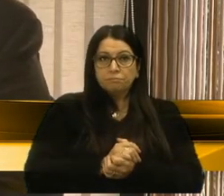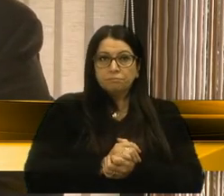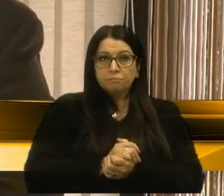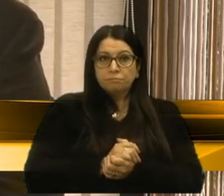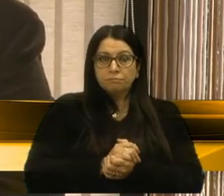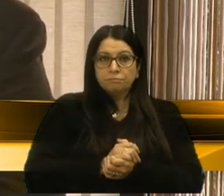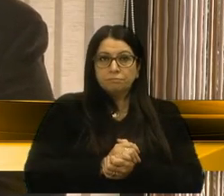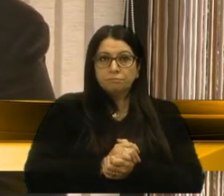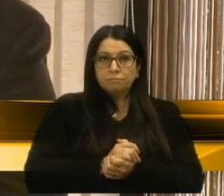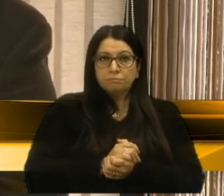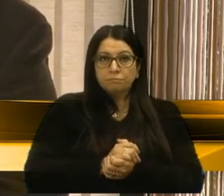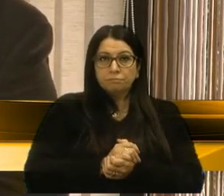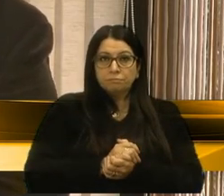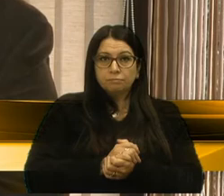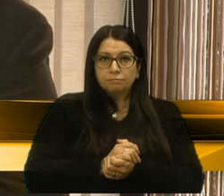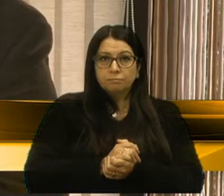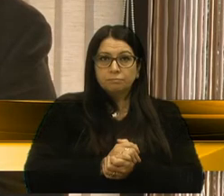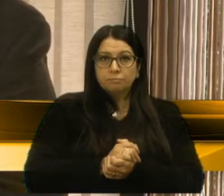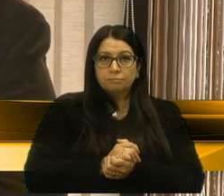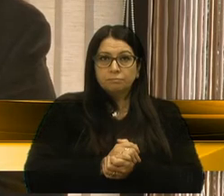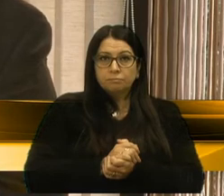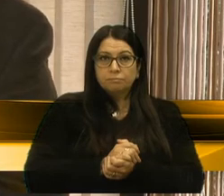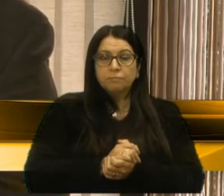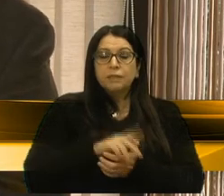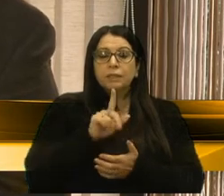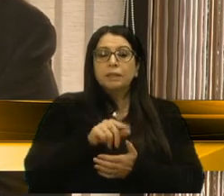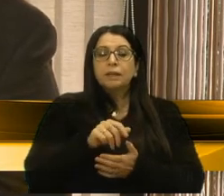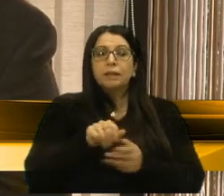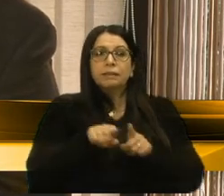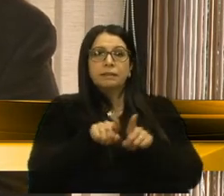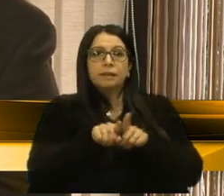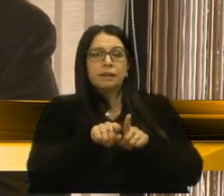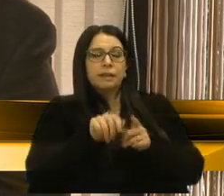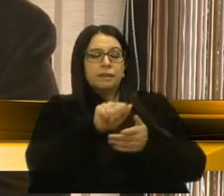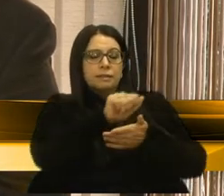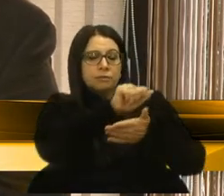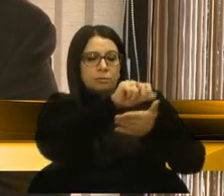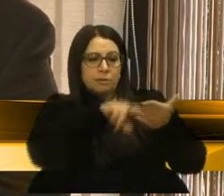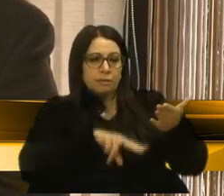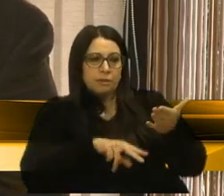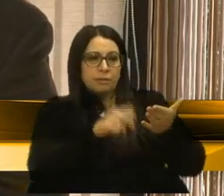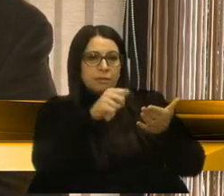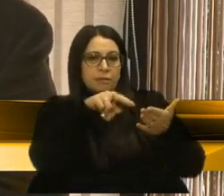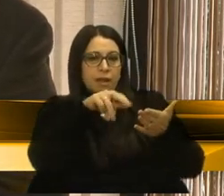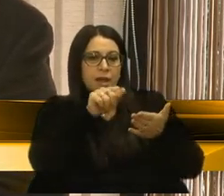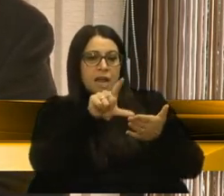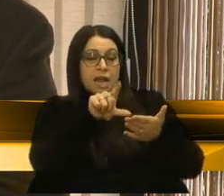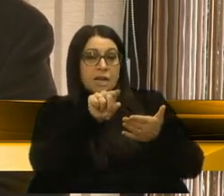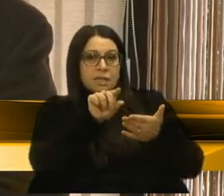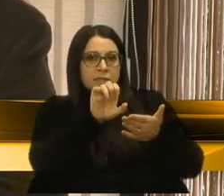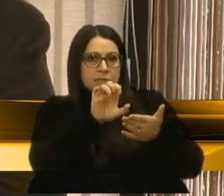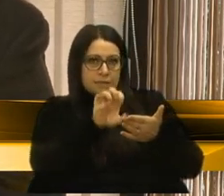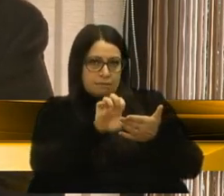que é a palavra análise é o que as pessoas mais ouviam. E a dificuldade de